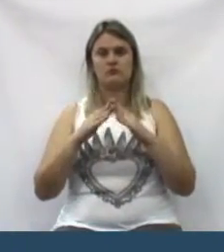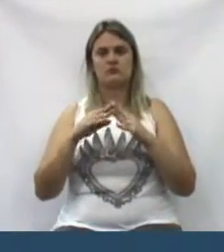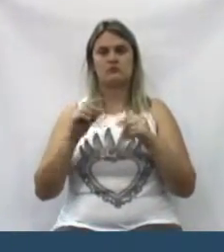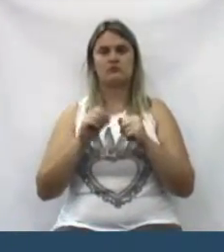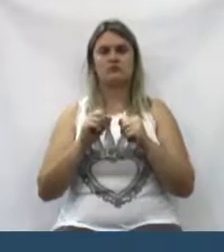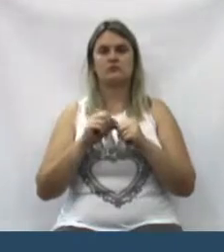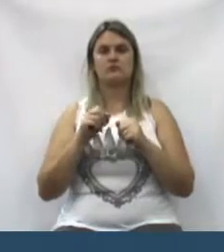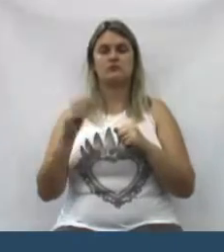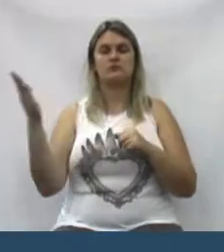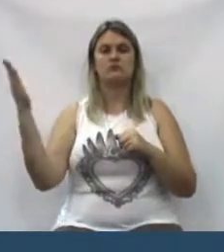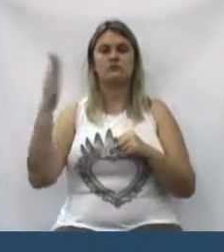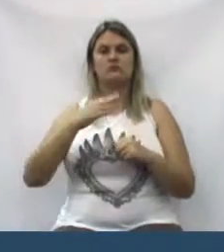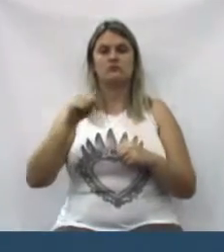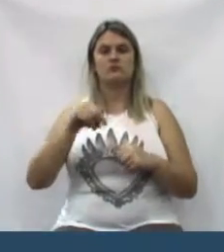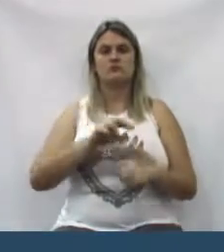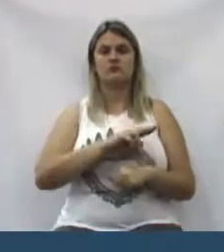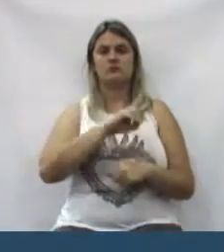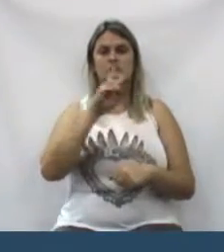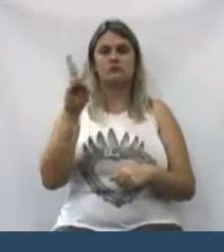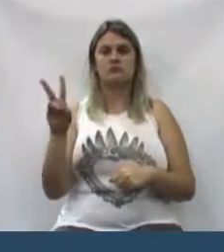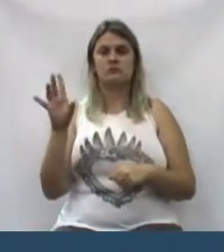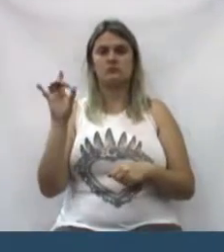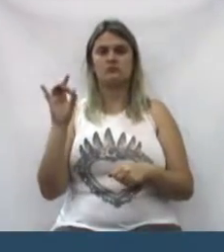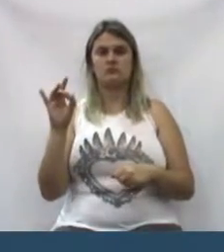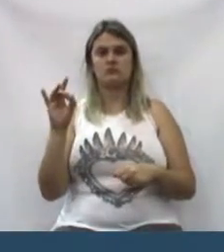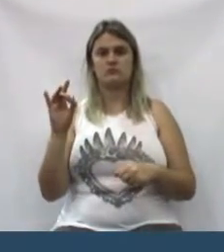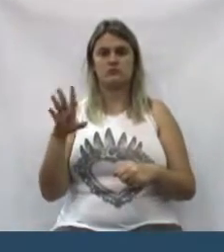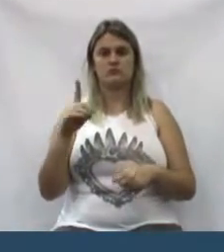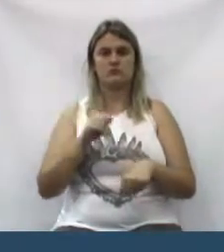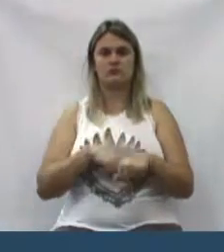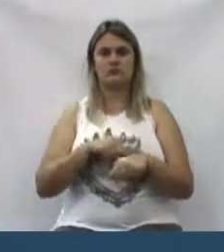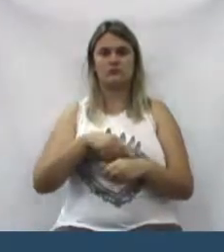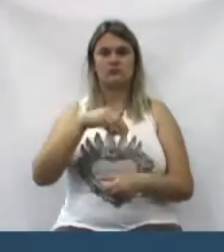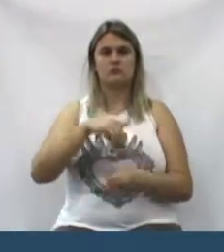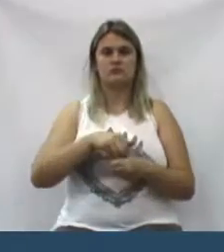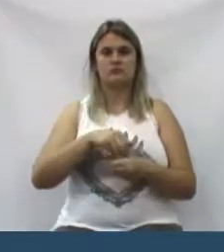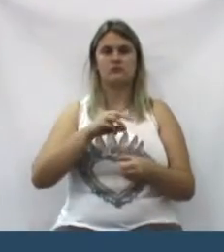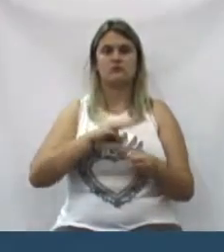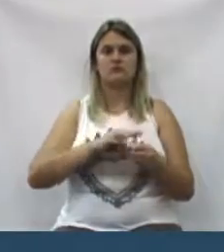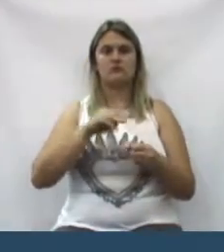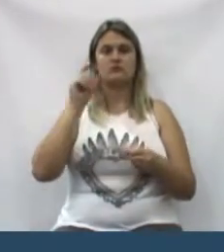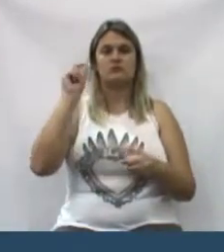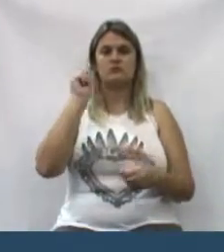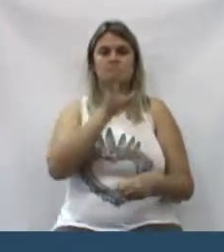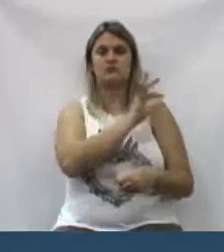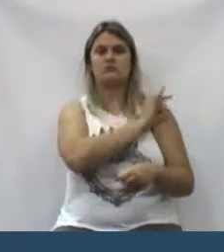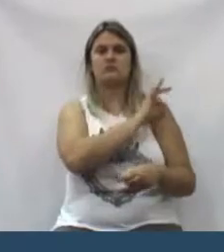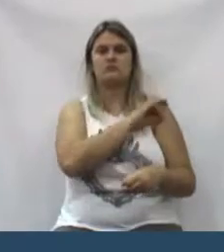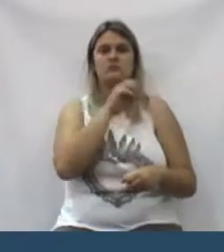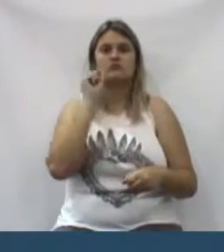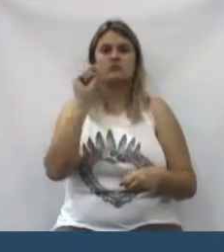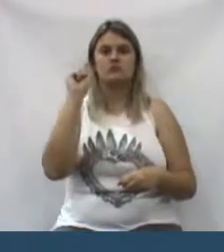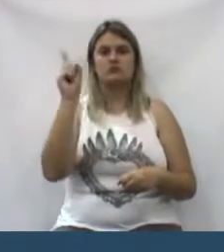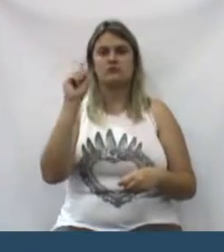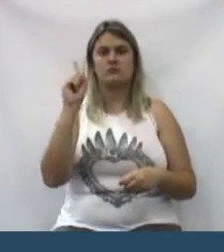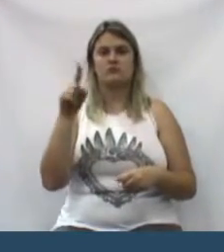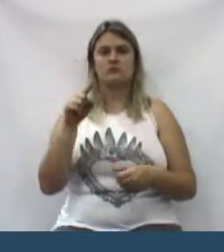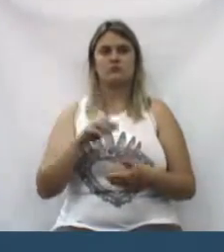para vir para o União da Vitória só na época da eleição municipal para acertar quem que vai ser o prefeito e quem que não é